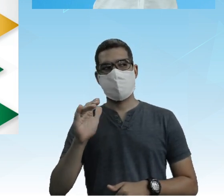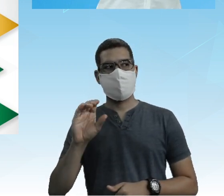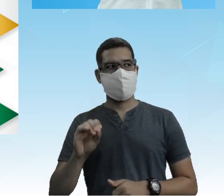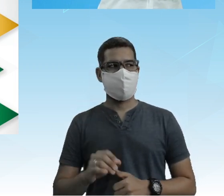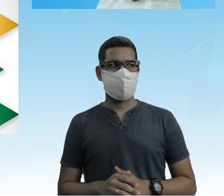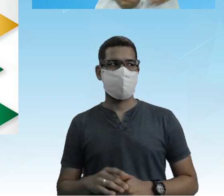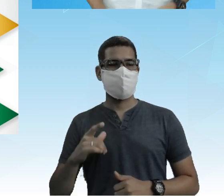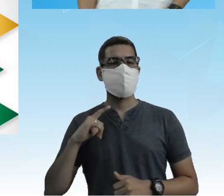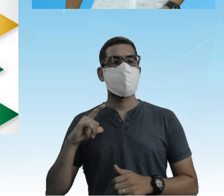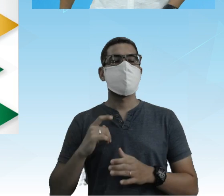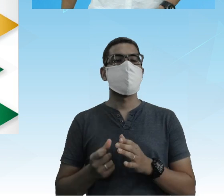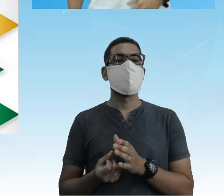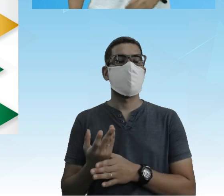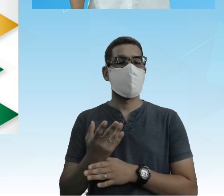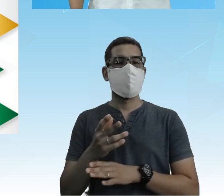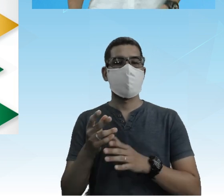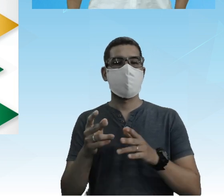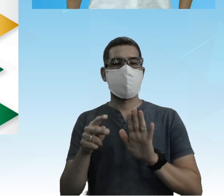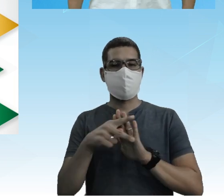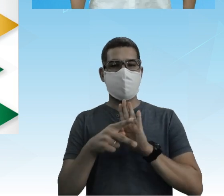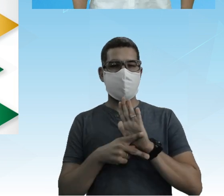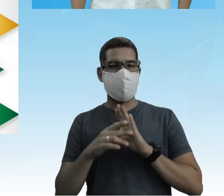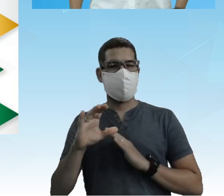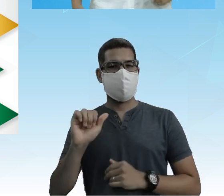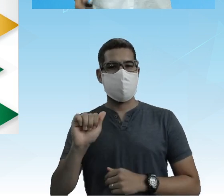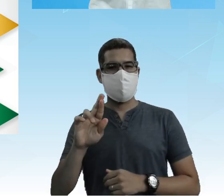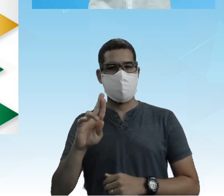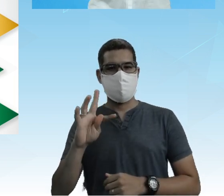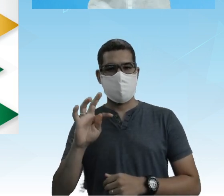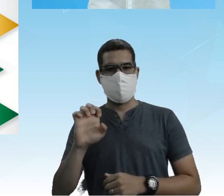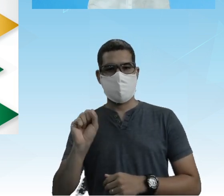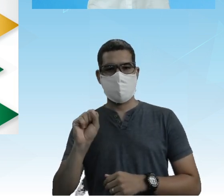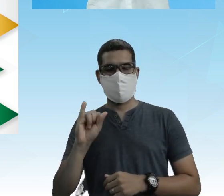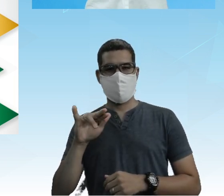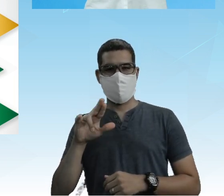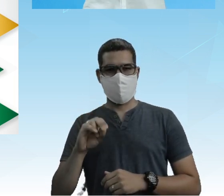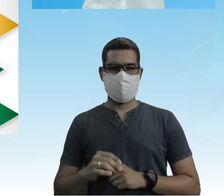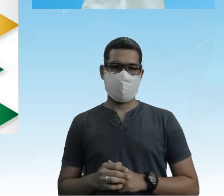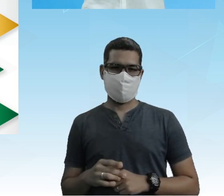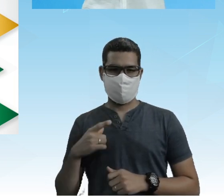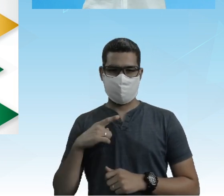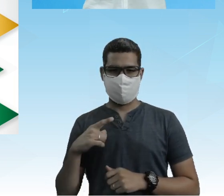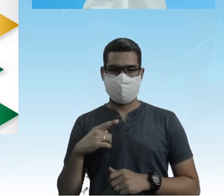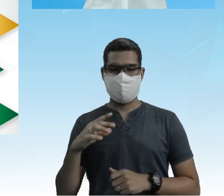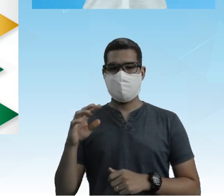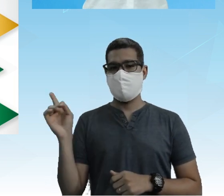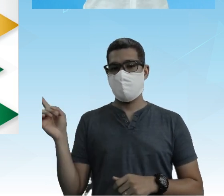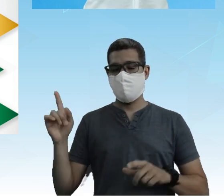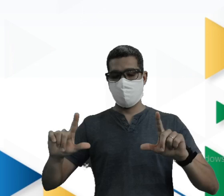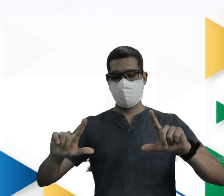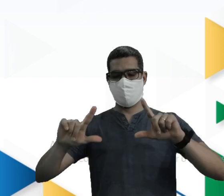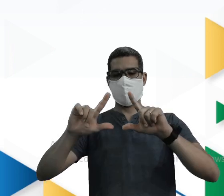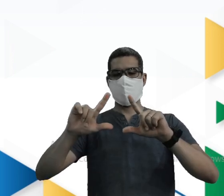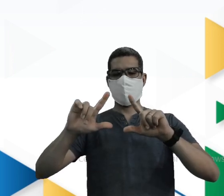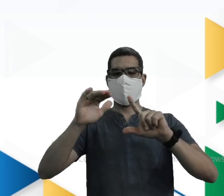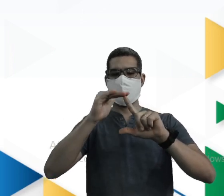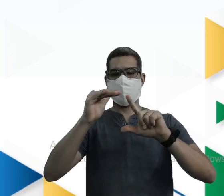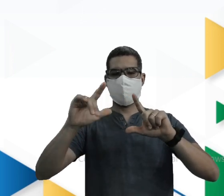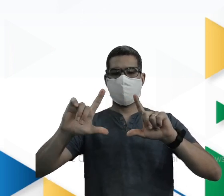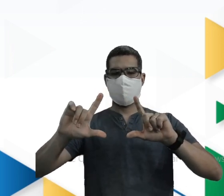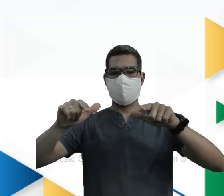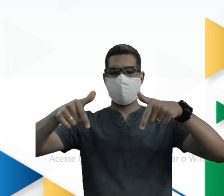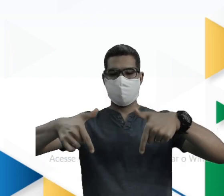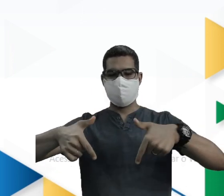pela origem Do plano cartesiano Vai haver uma mudança Observe O trapézio Está com a base menor Para cima Vai ficar para